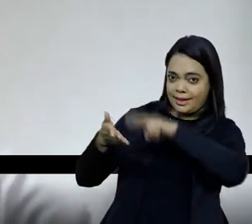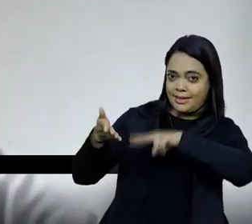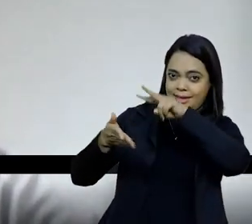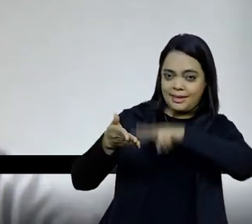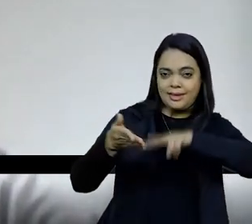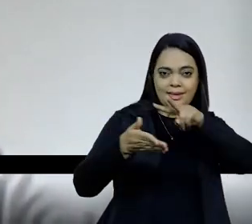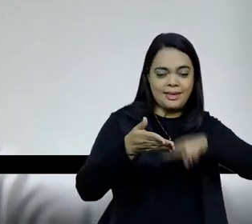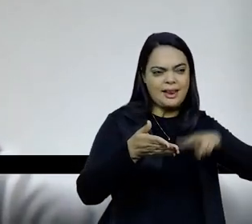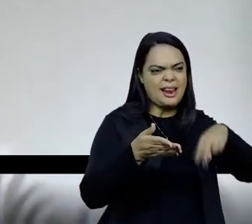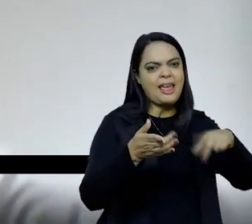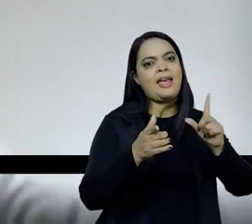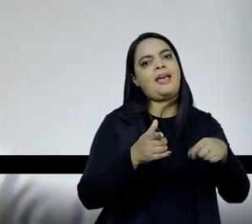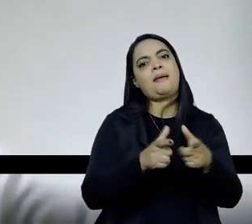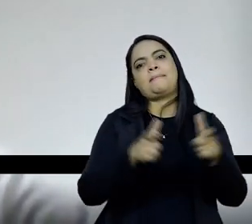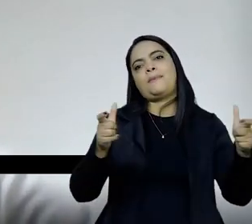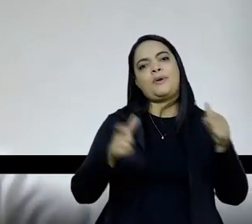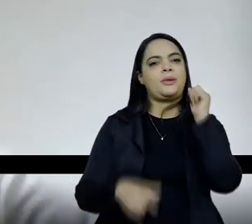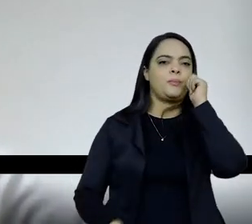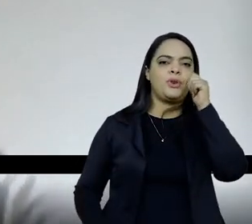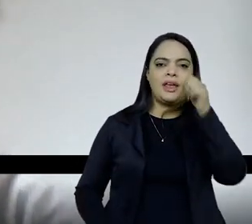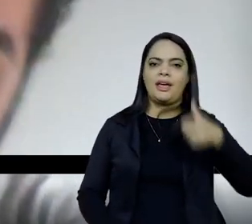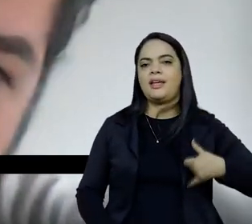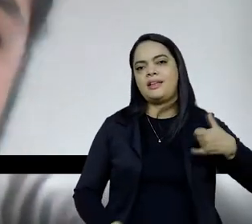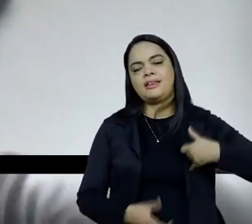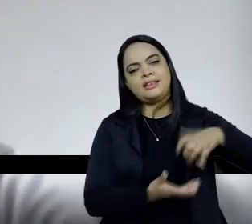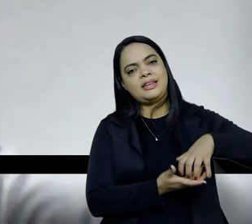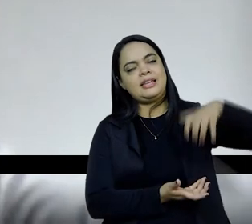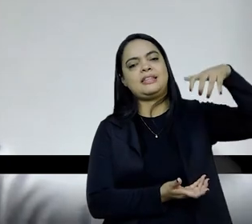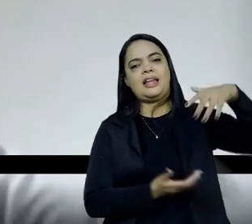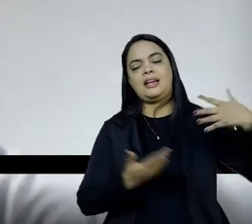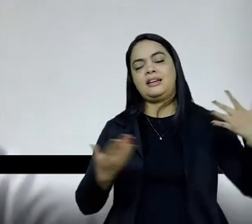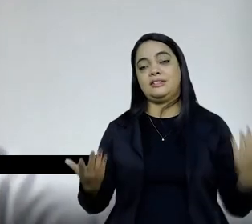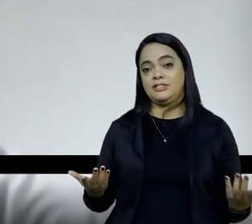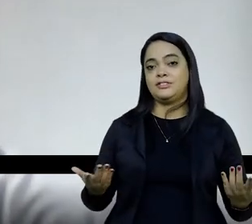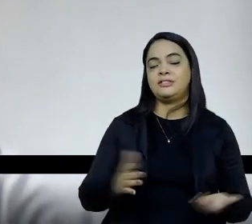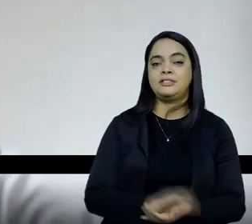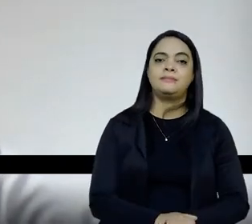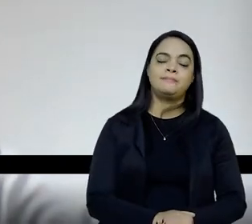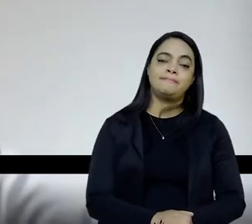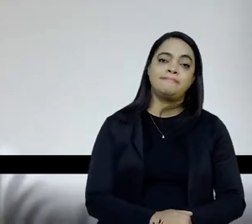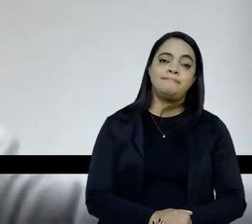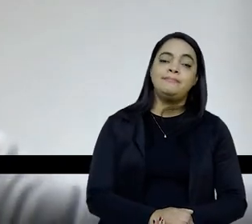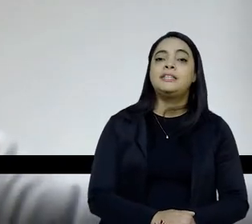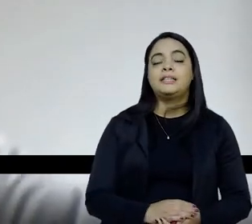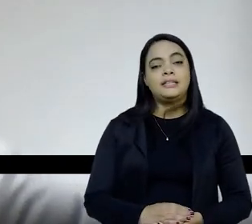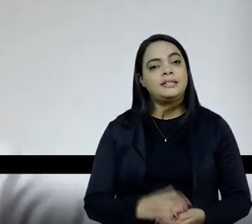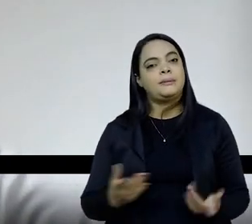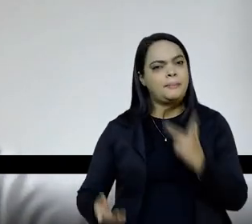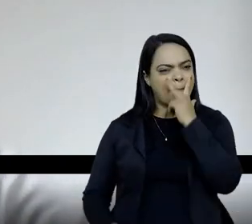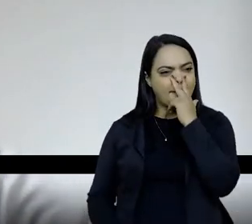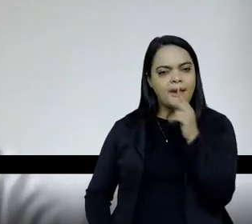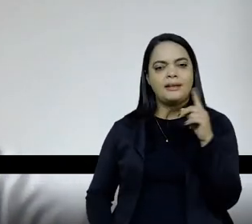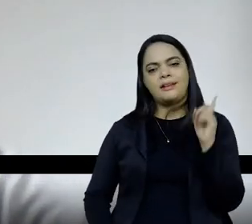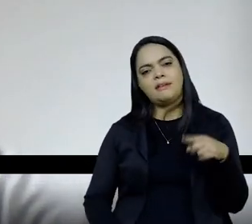parte são as mulheres, são mais velhas do que as autoras, então, de certa forma, a gente repete uma